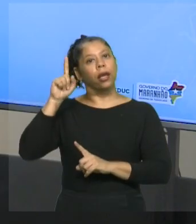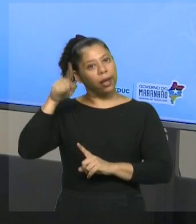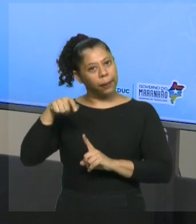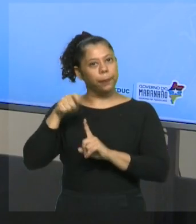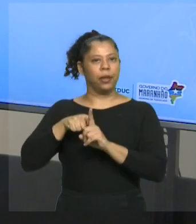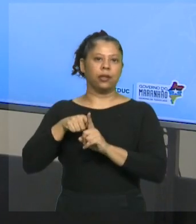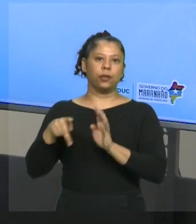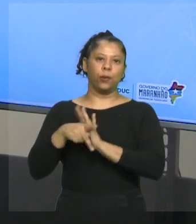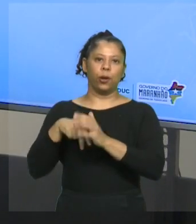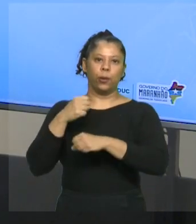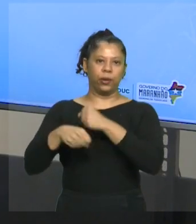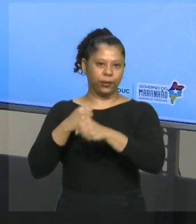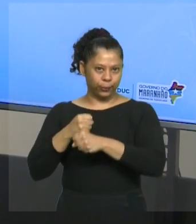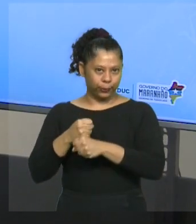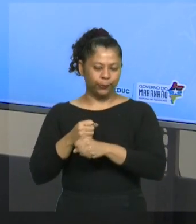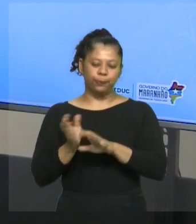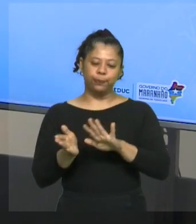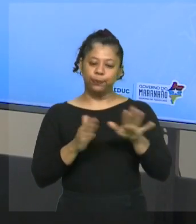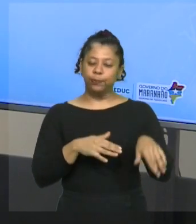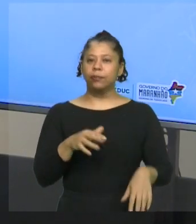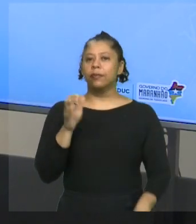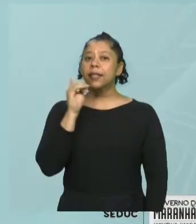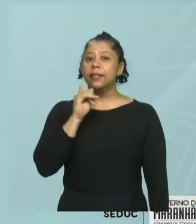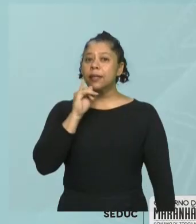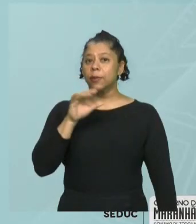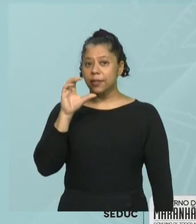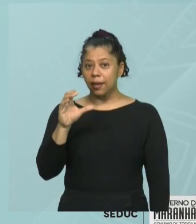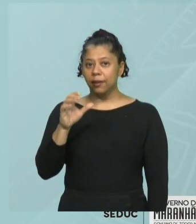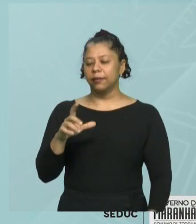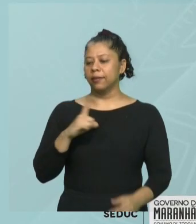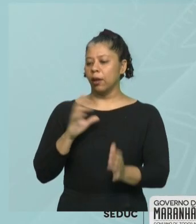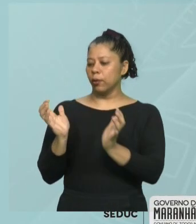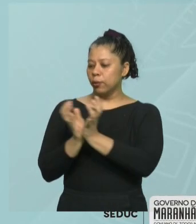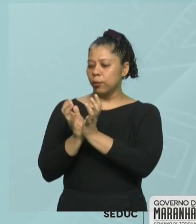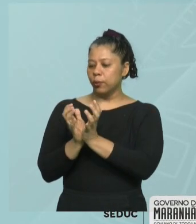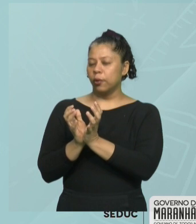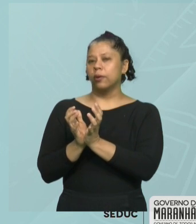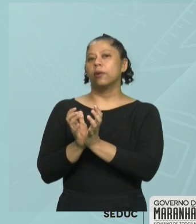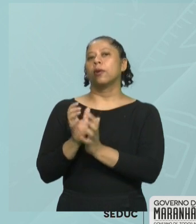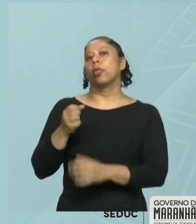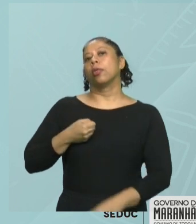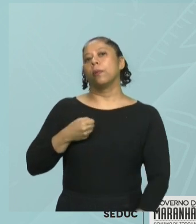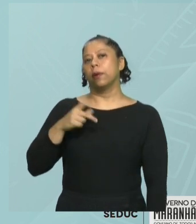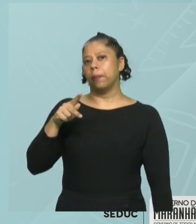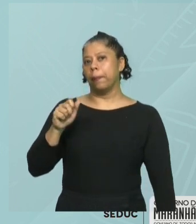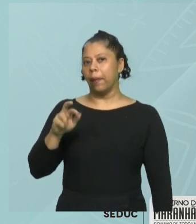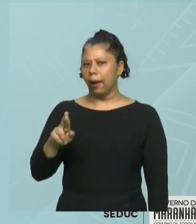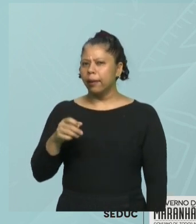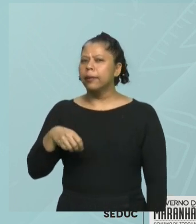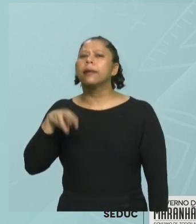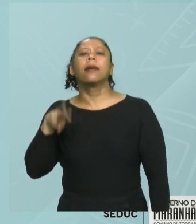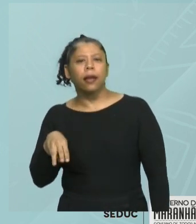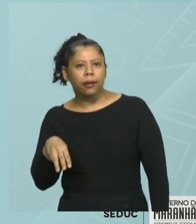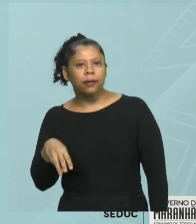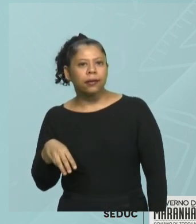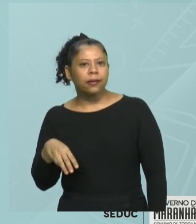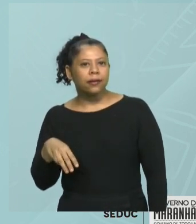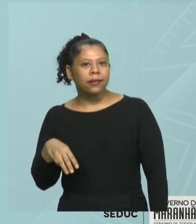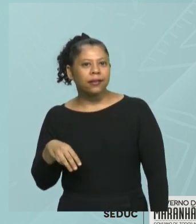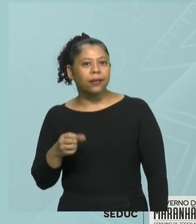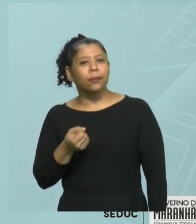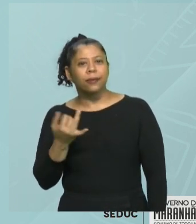No exemplo C, conjunto dos números pares. Quem são esses números? Zero,